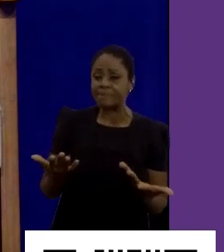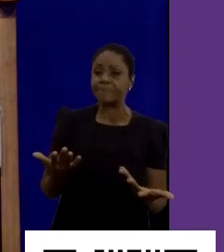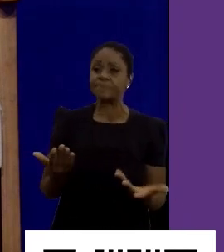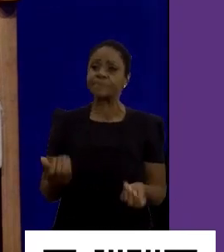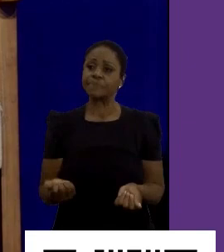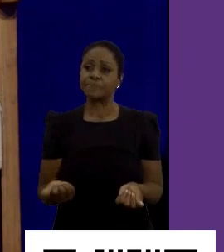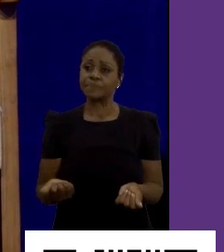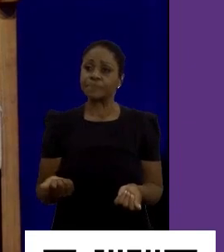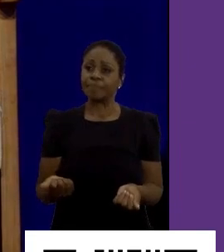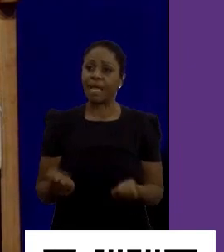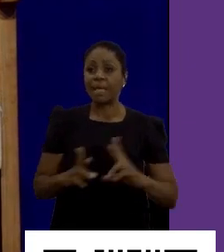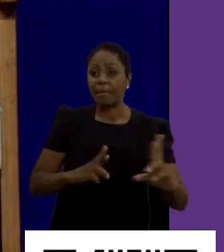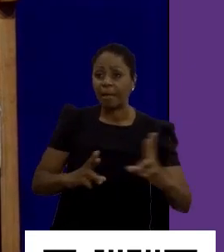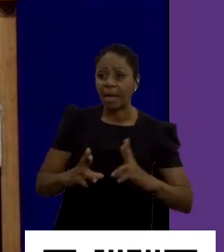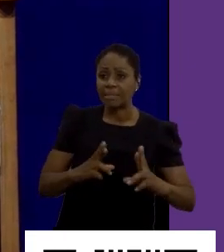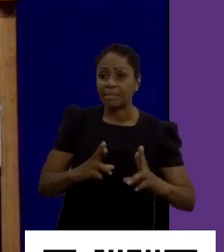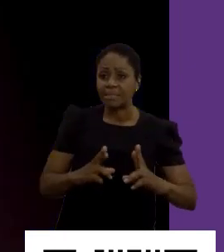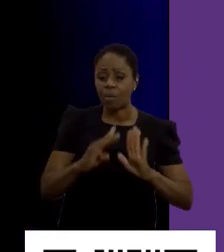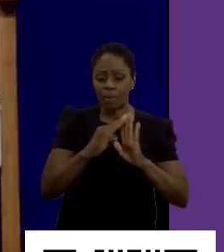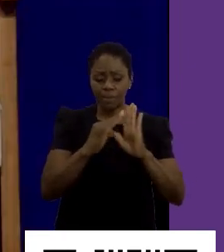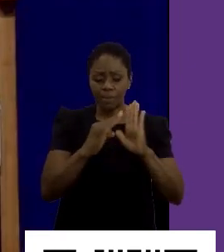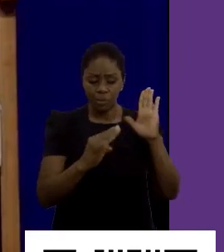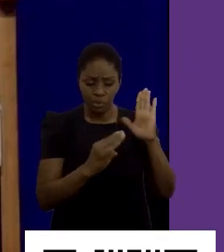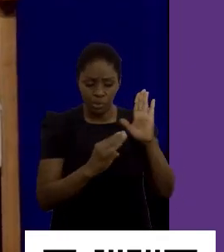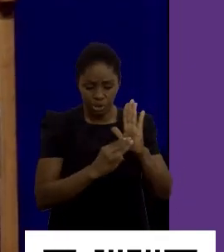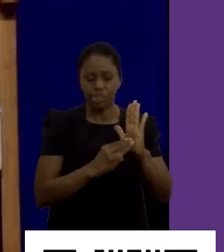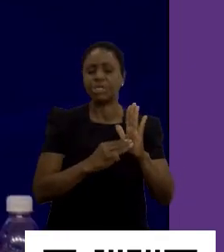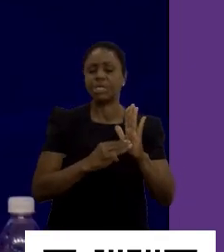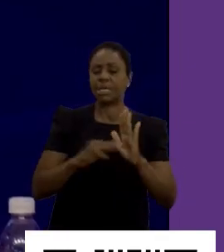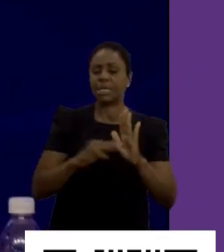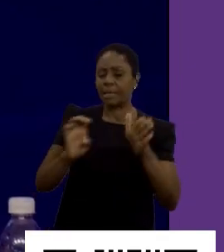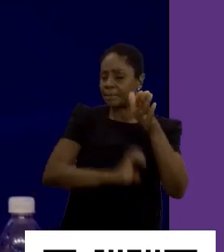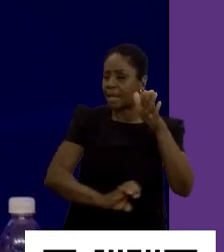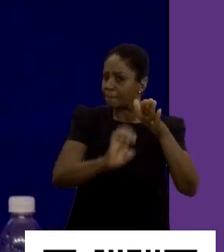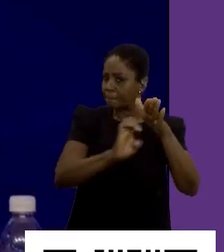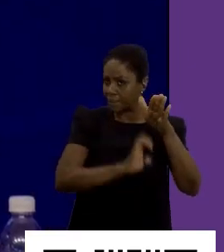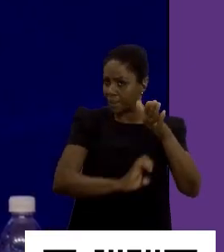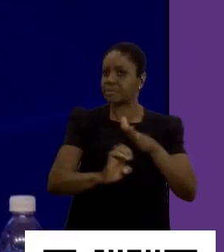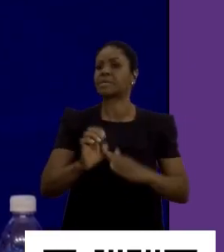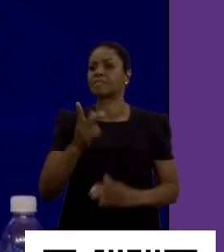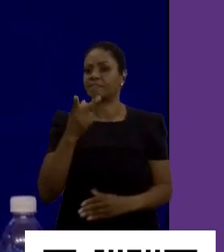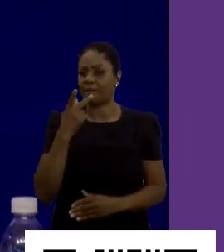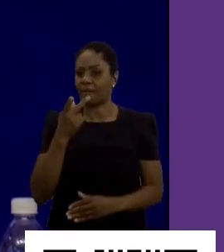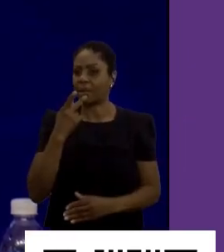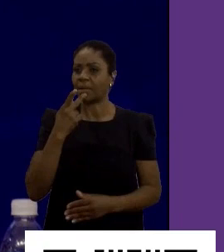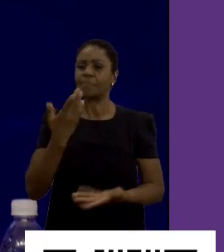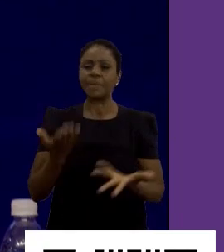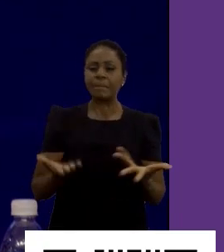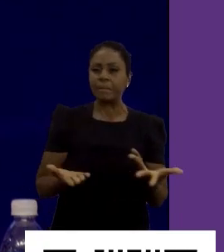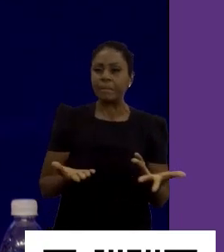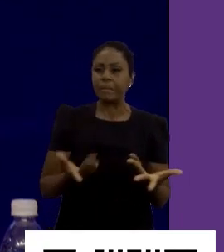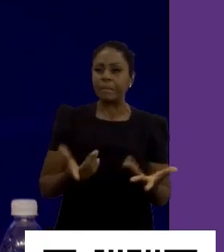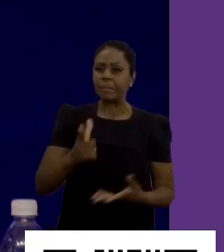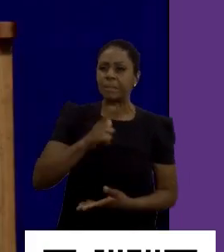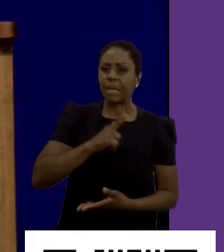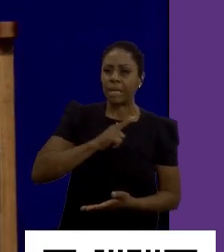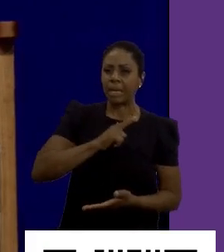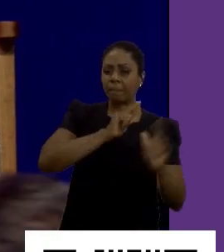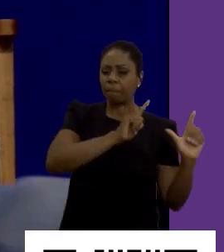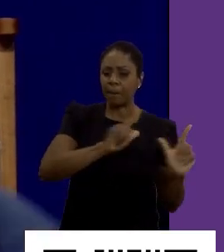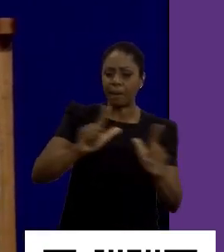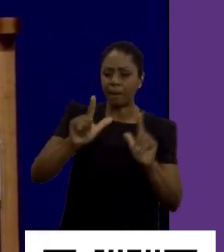Em relação à metodologia da Solids, que é o teste de disco que você comentou, né? Mas tem uma série de